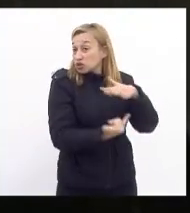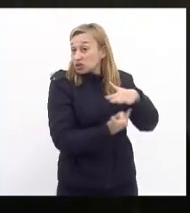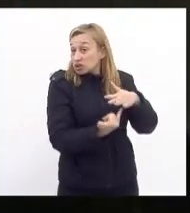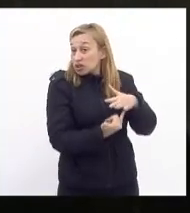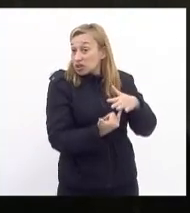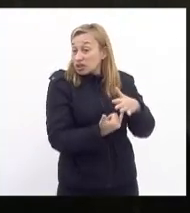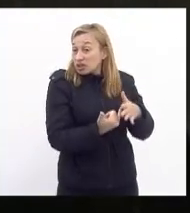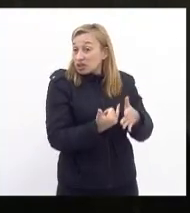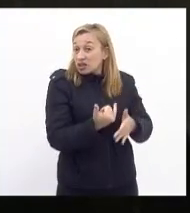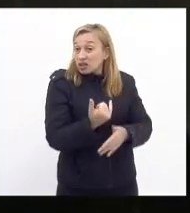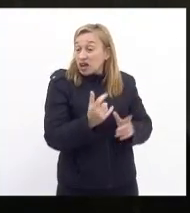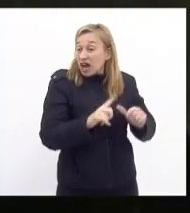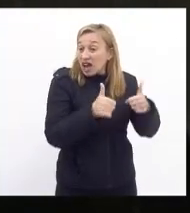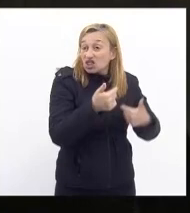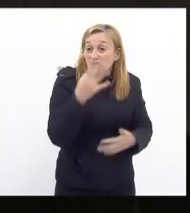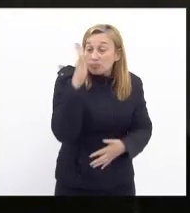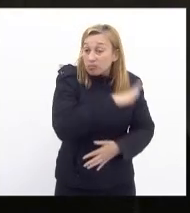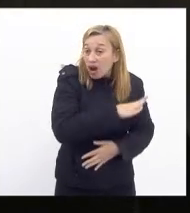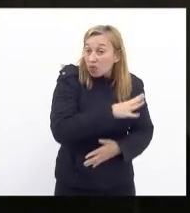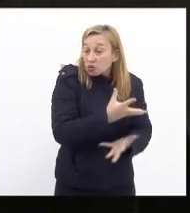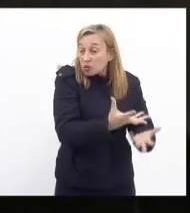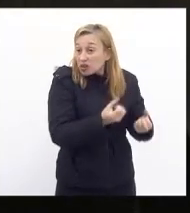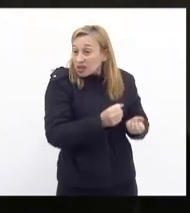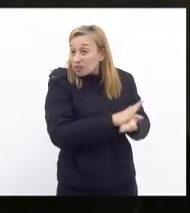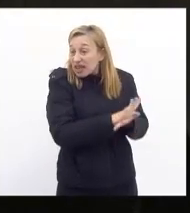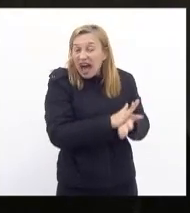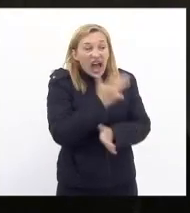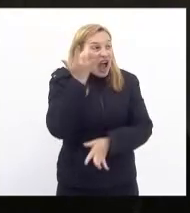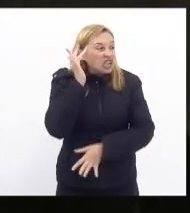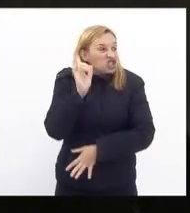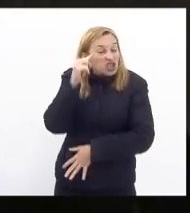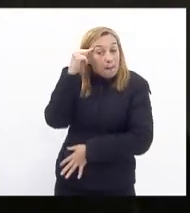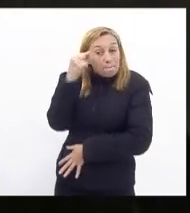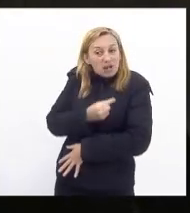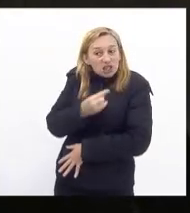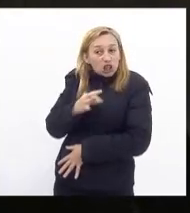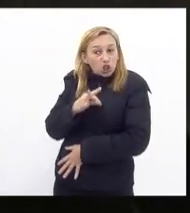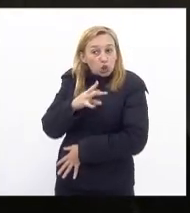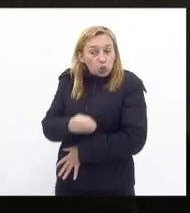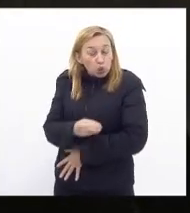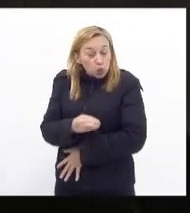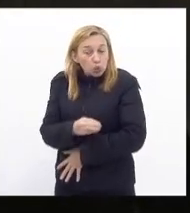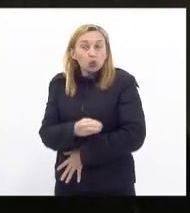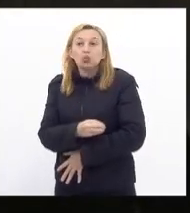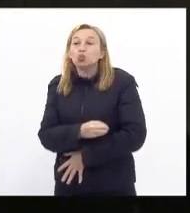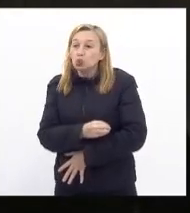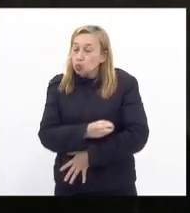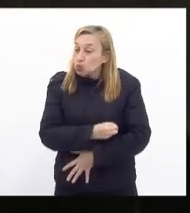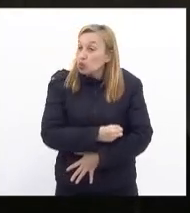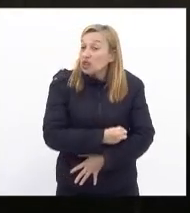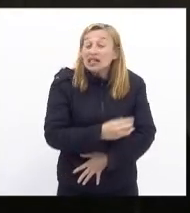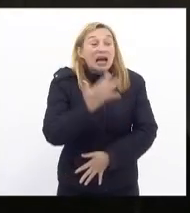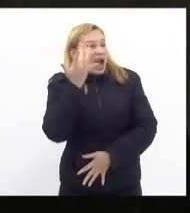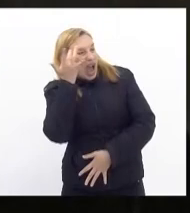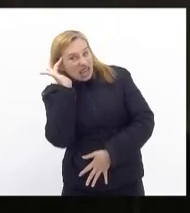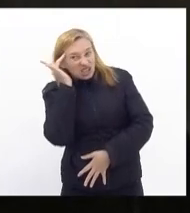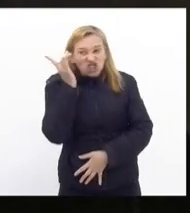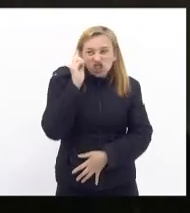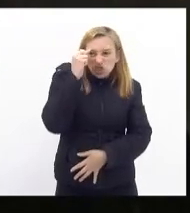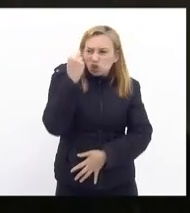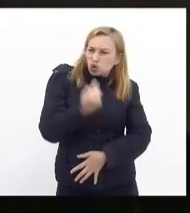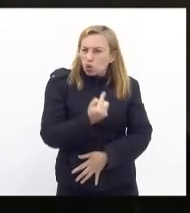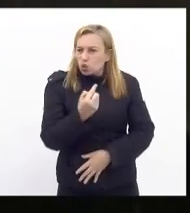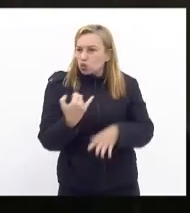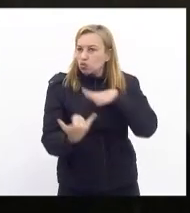não recebe ninguém acha que é o dono dono essa é a verdade se acha dono de uma